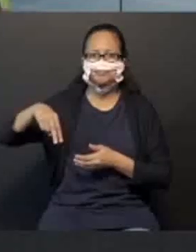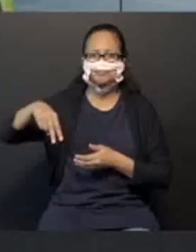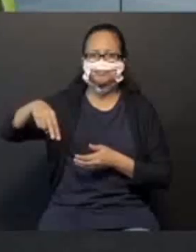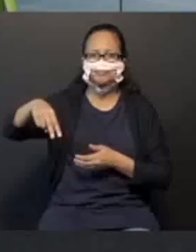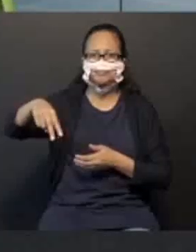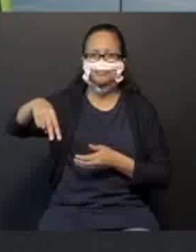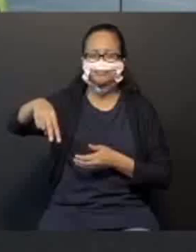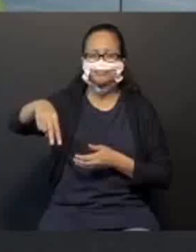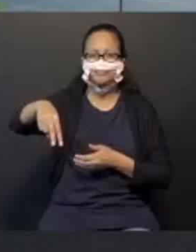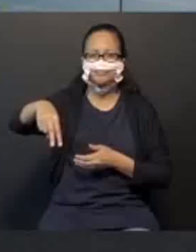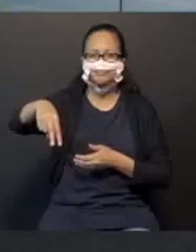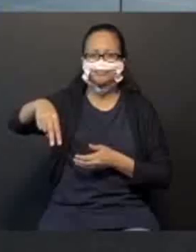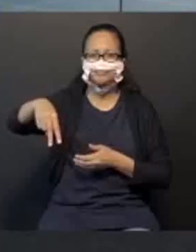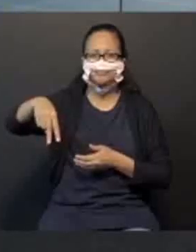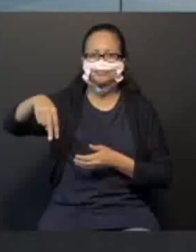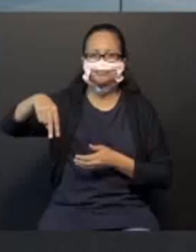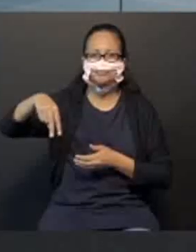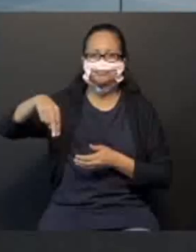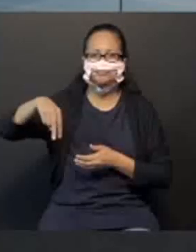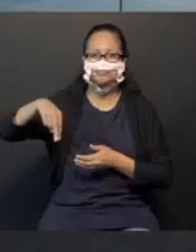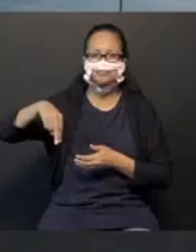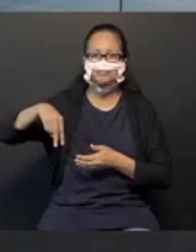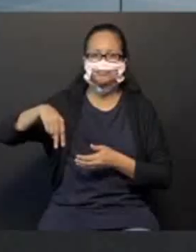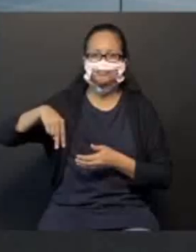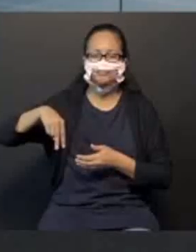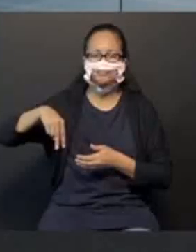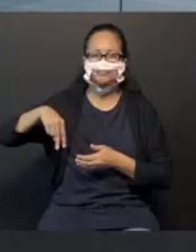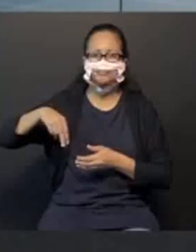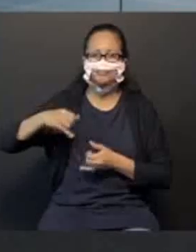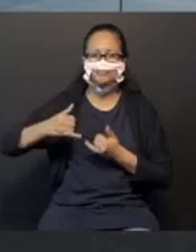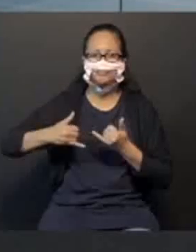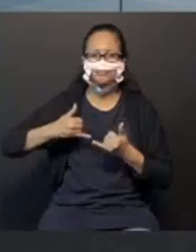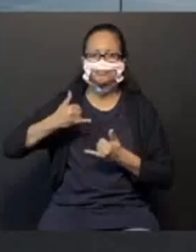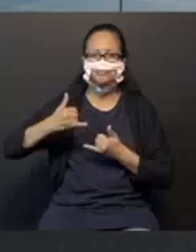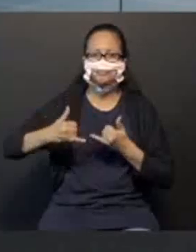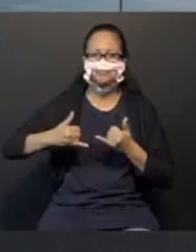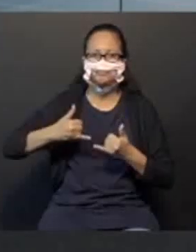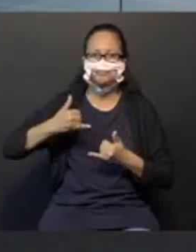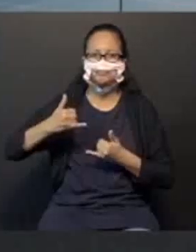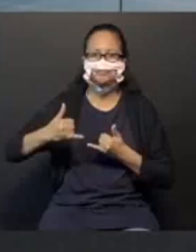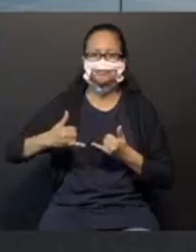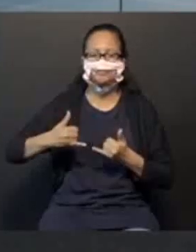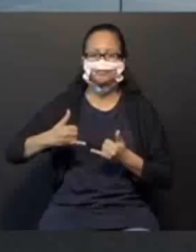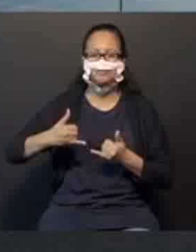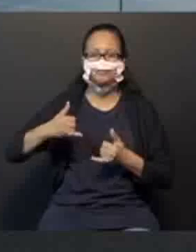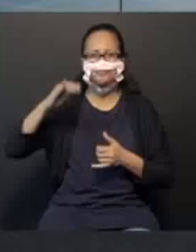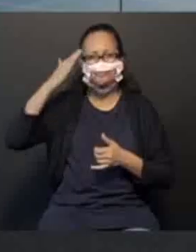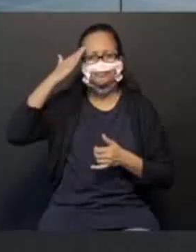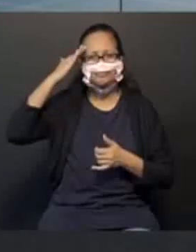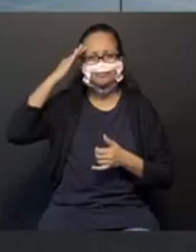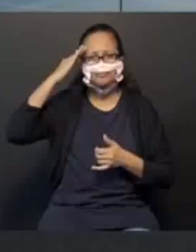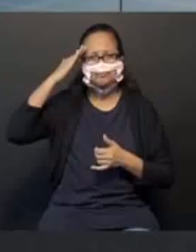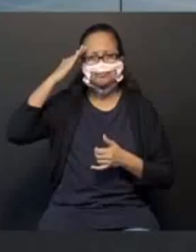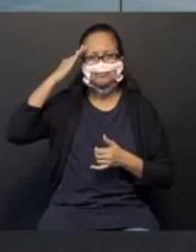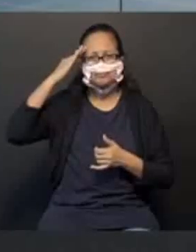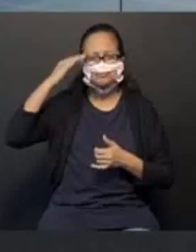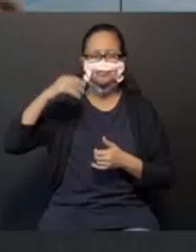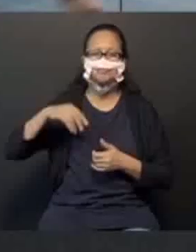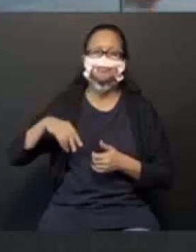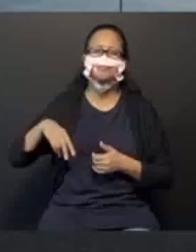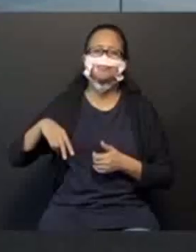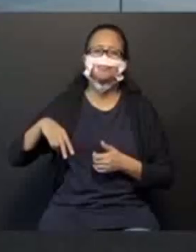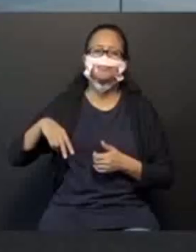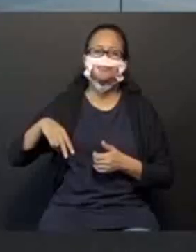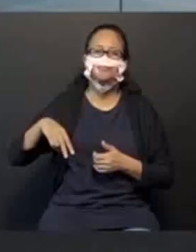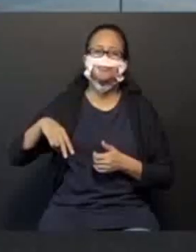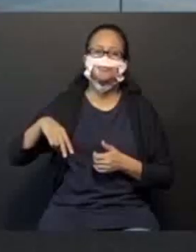Para trás. Vamos brincar. Entenderam? Olha a próxima estrofe.